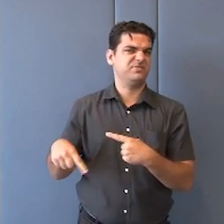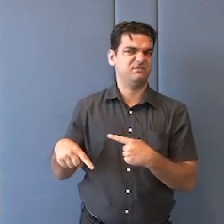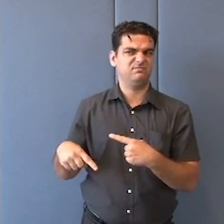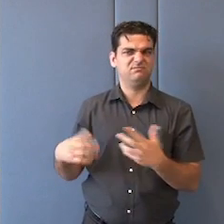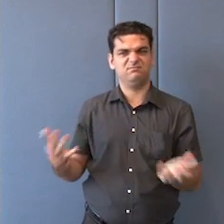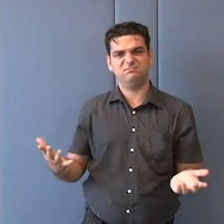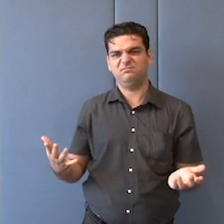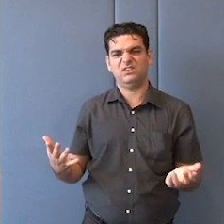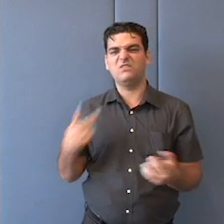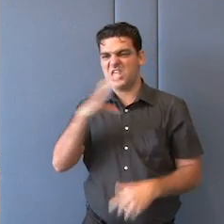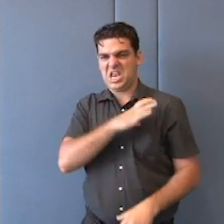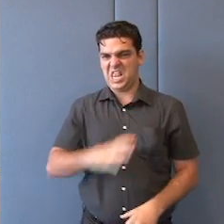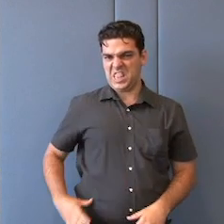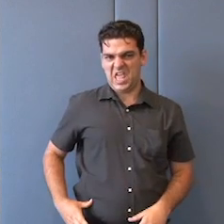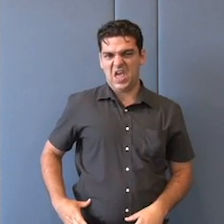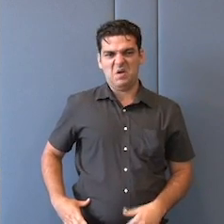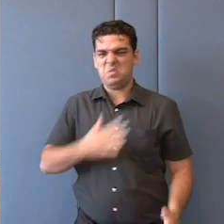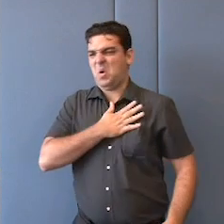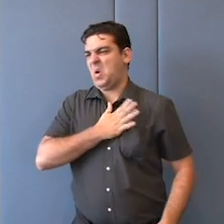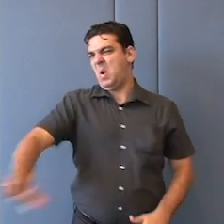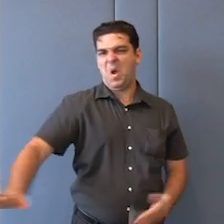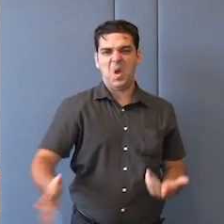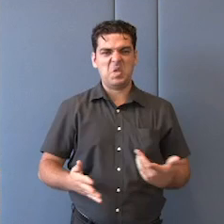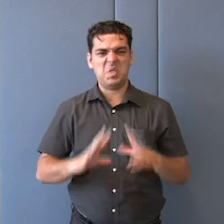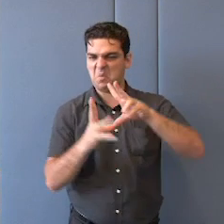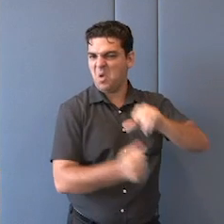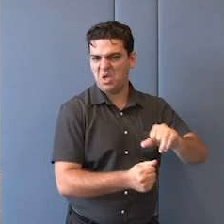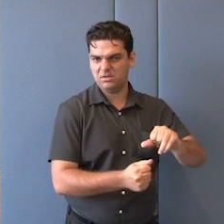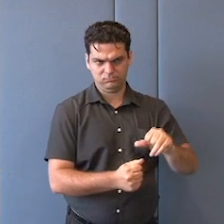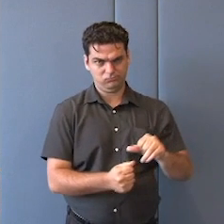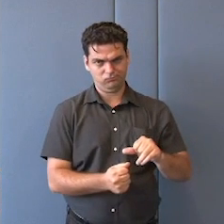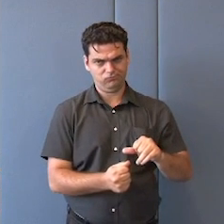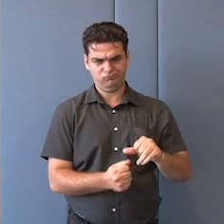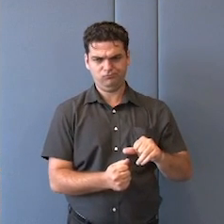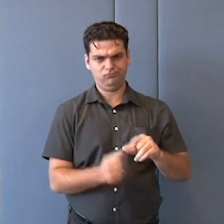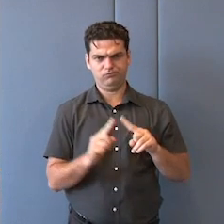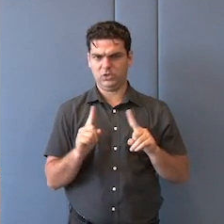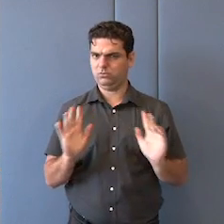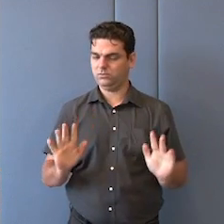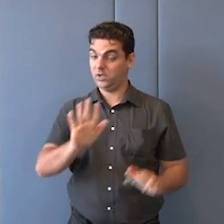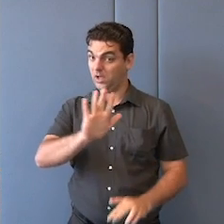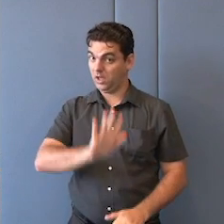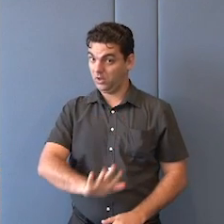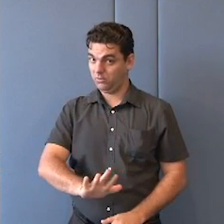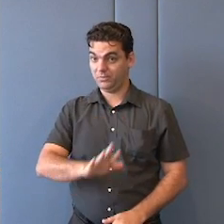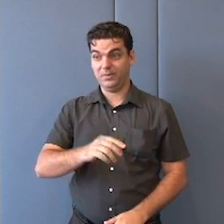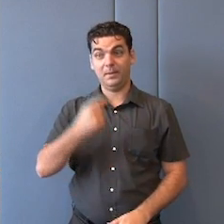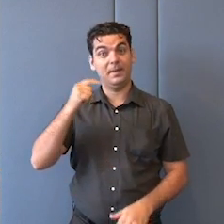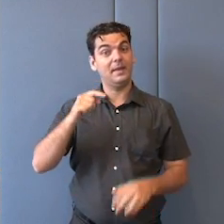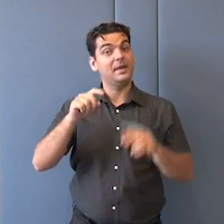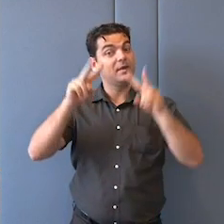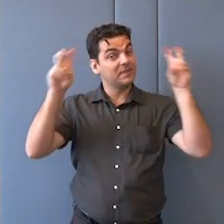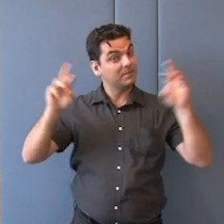o cristianismo é antinacional, e não é. Eu acho que concordo com o que diz o